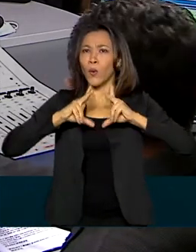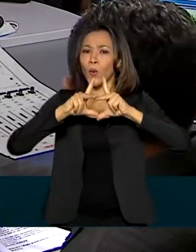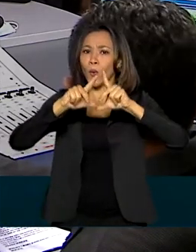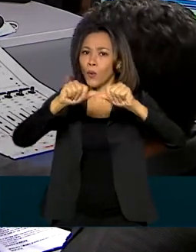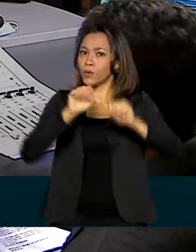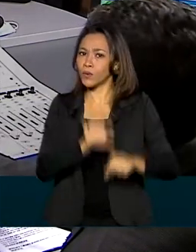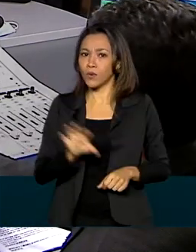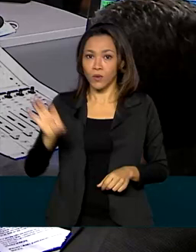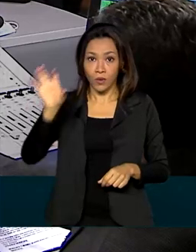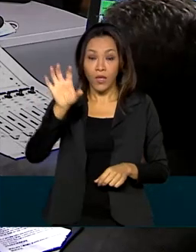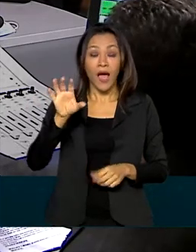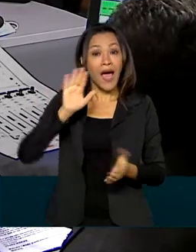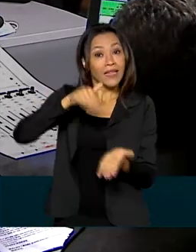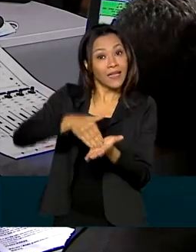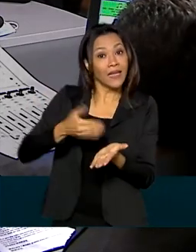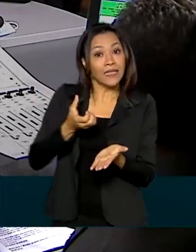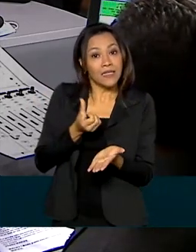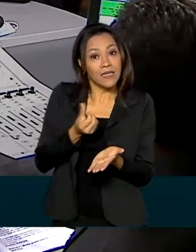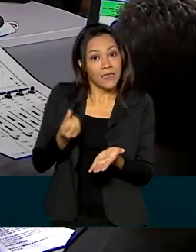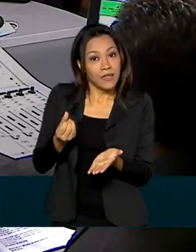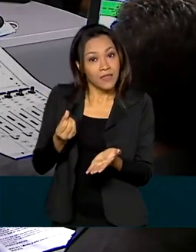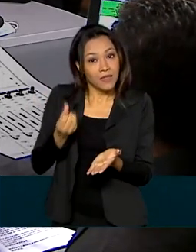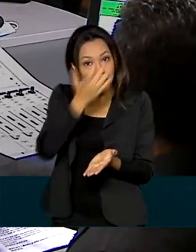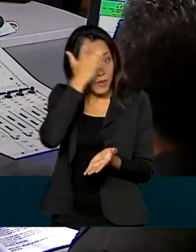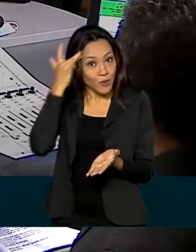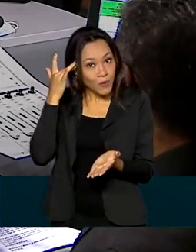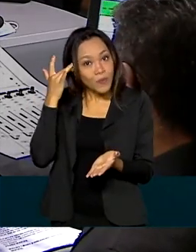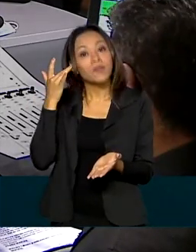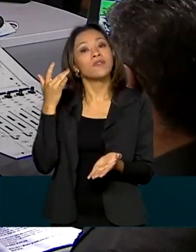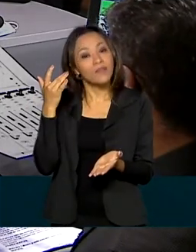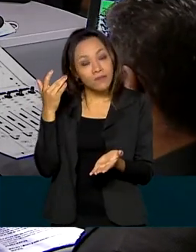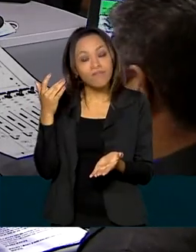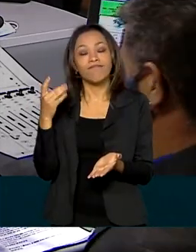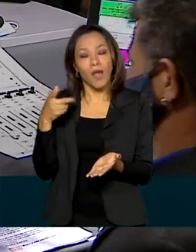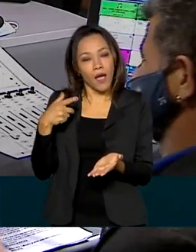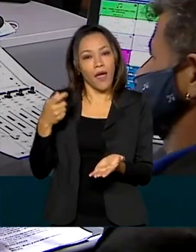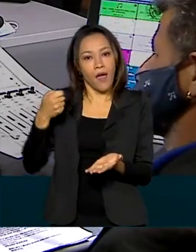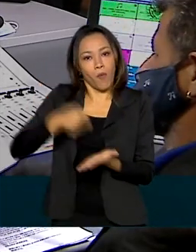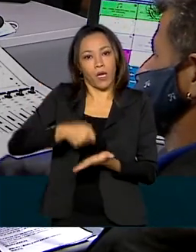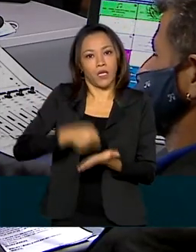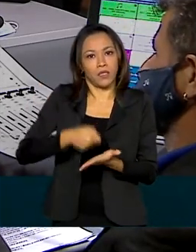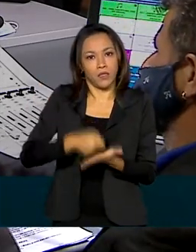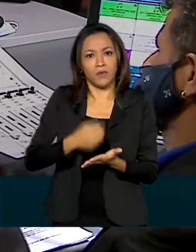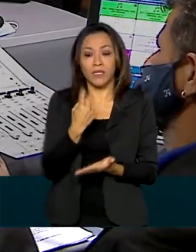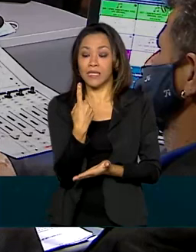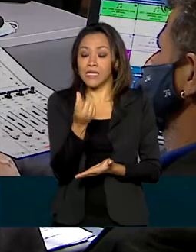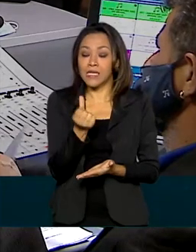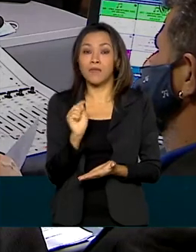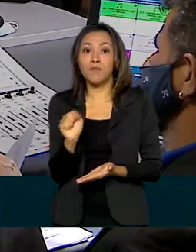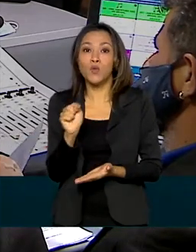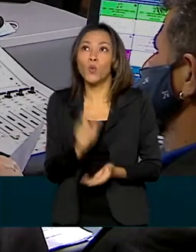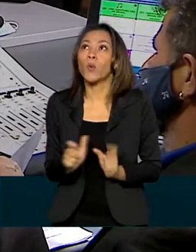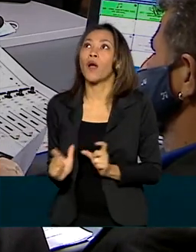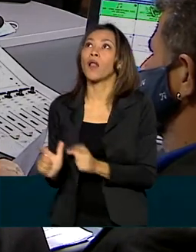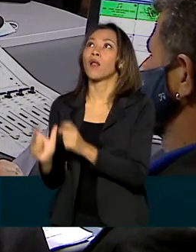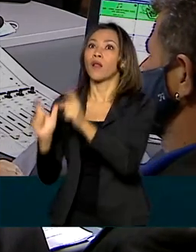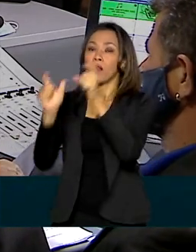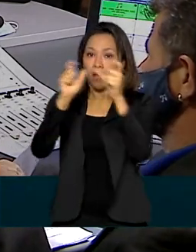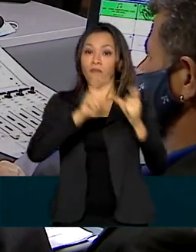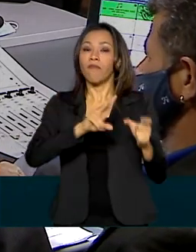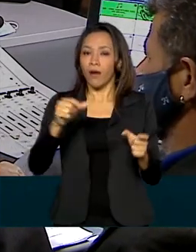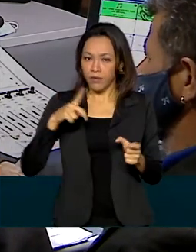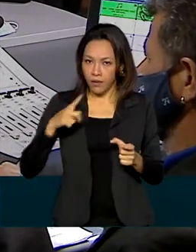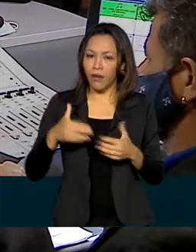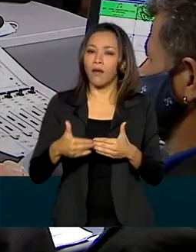habitantes. Isso é uma das obrigações, são 16 mil localidades. Todas elas terão internet